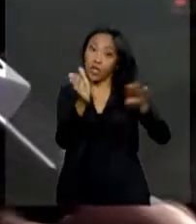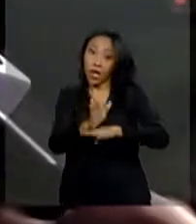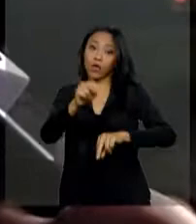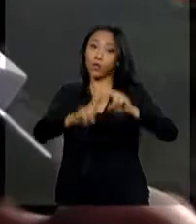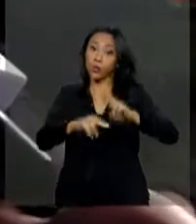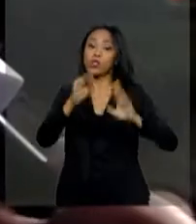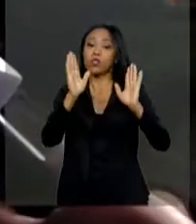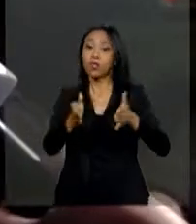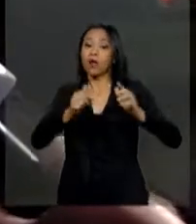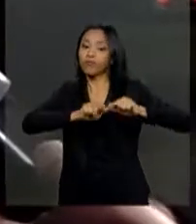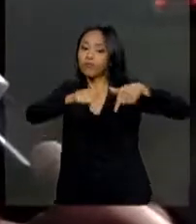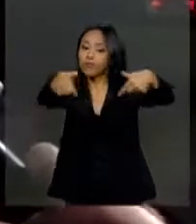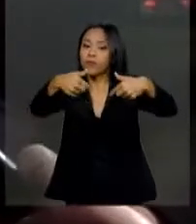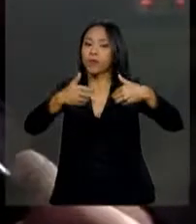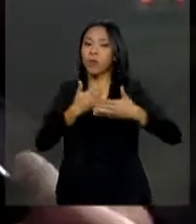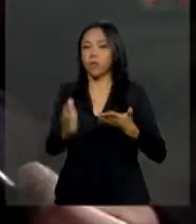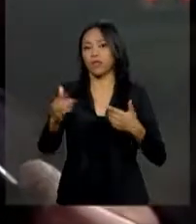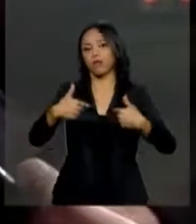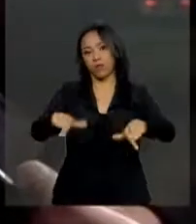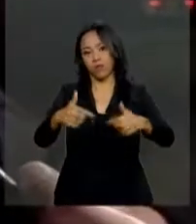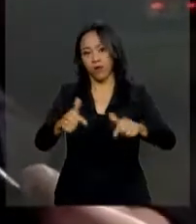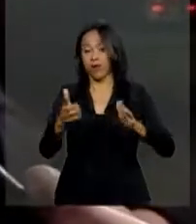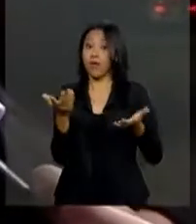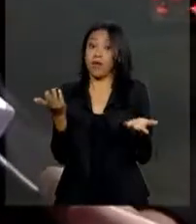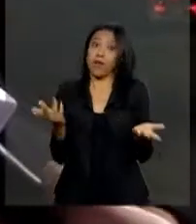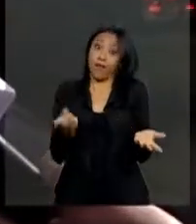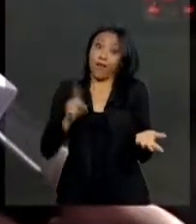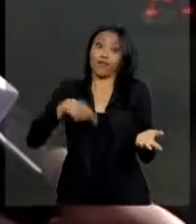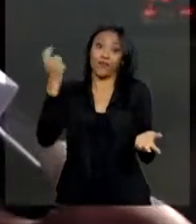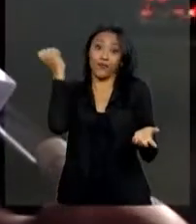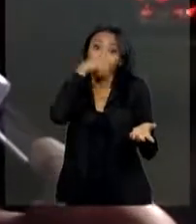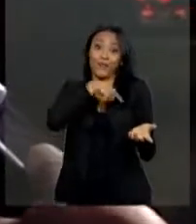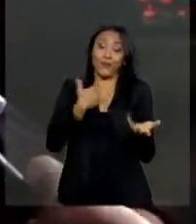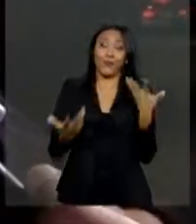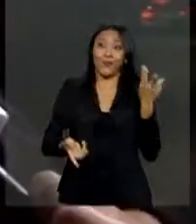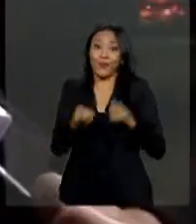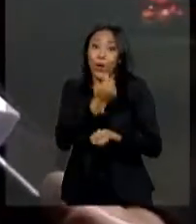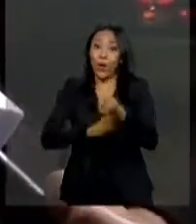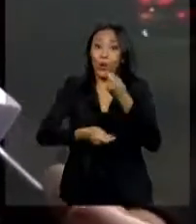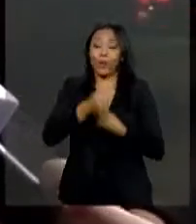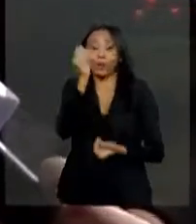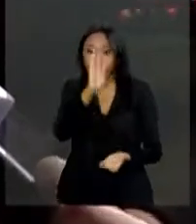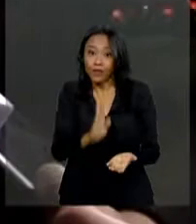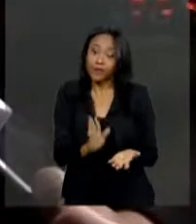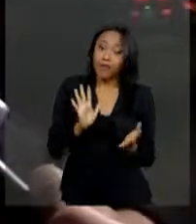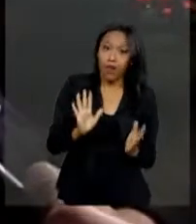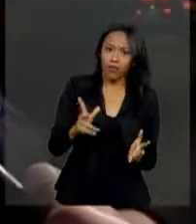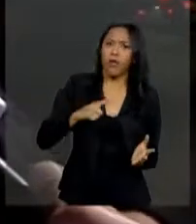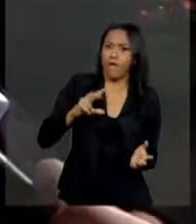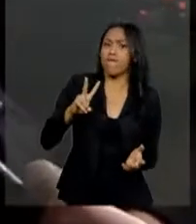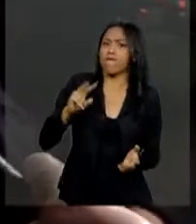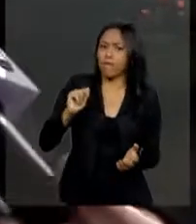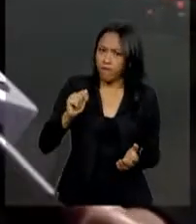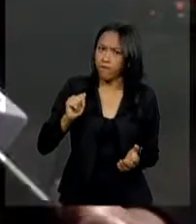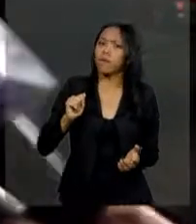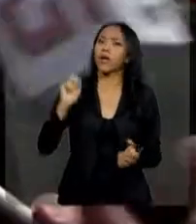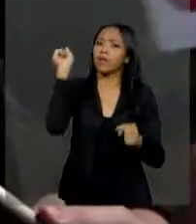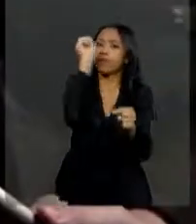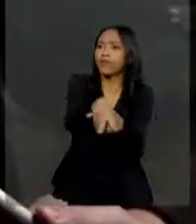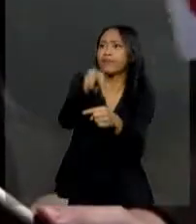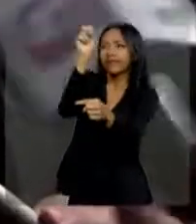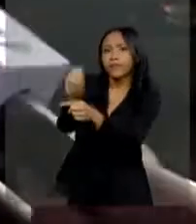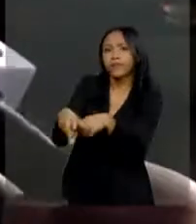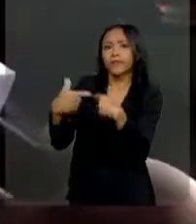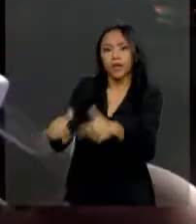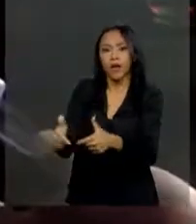Então, apesar do momento muito difícil da conjuntura econômica do Brasil, ainda estamos encontrando vagas de trabalho. O